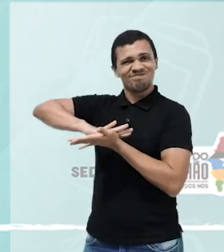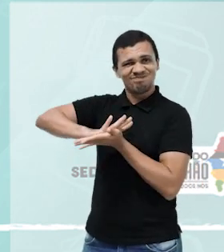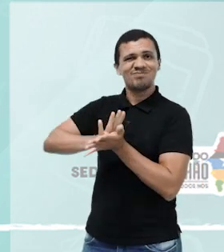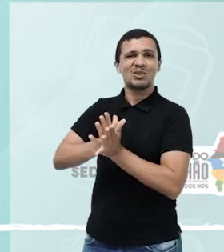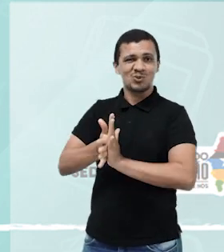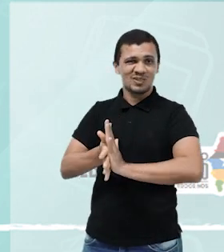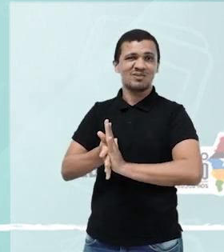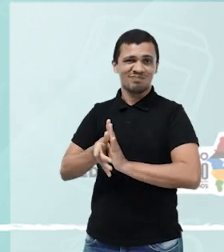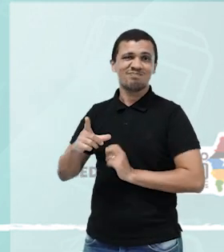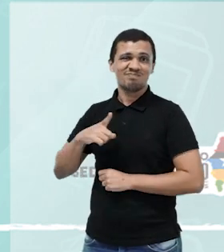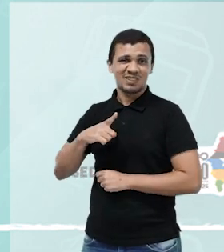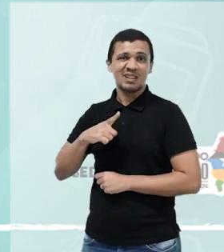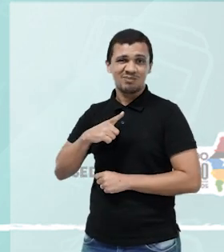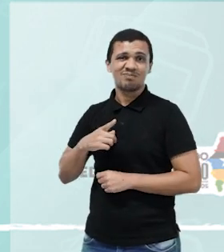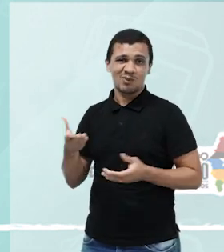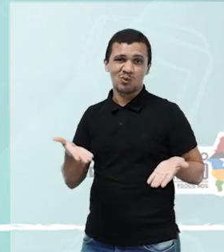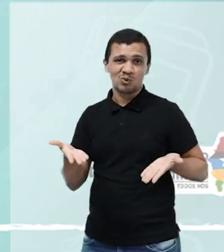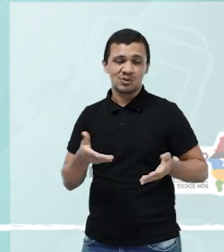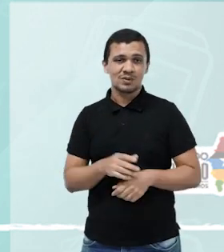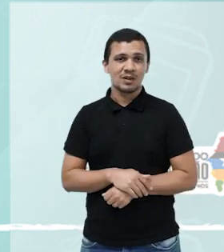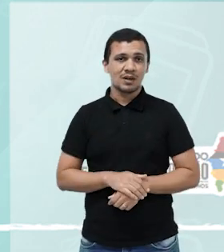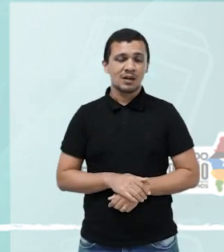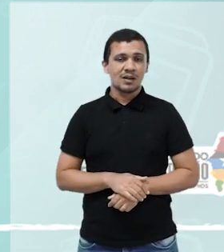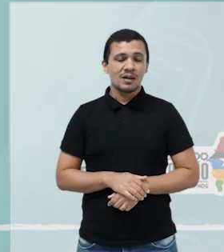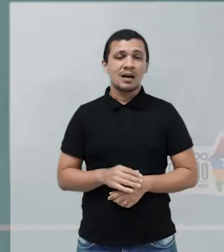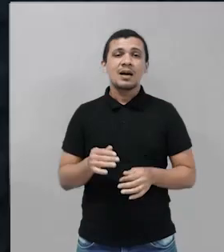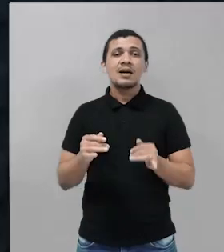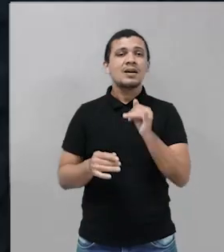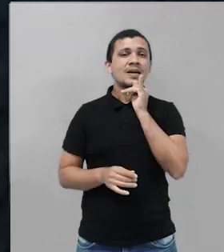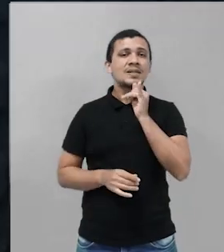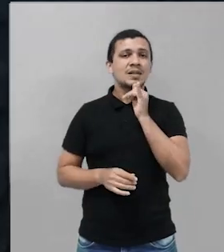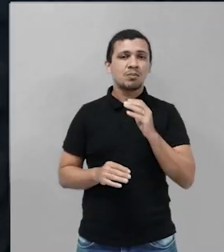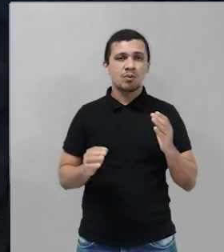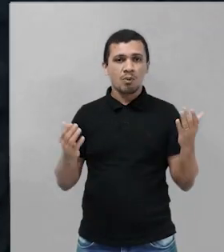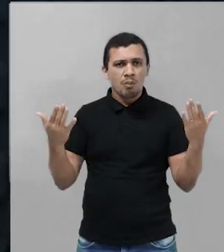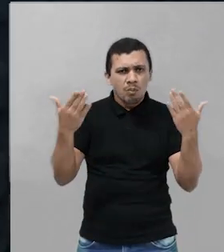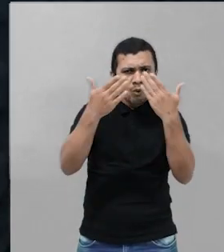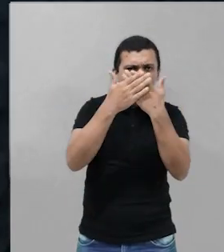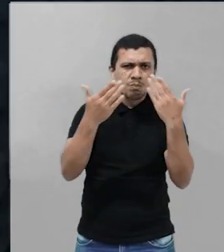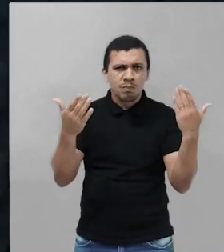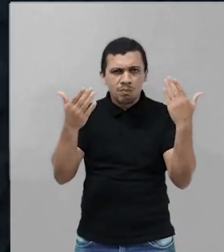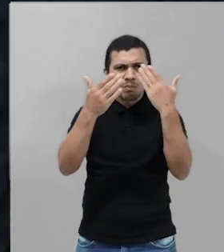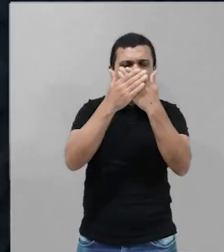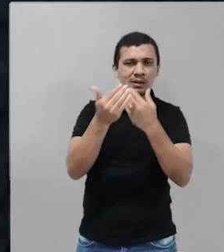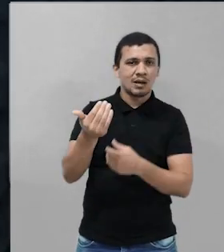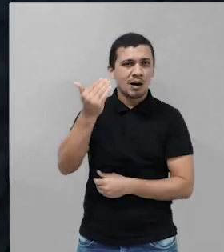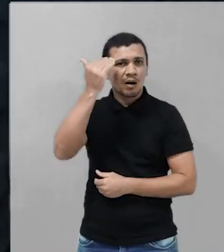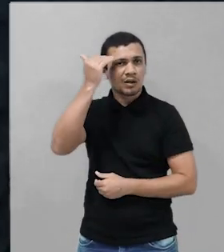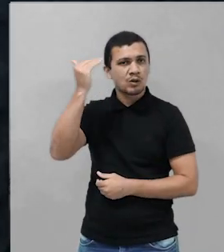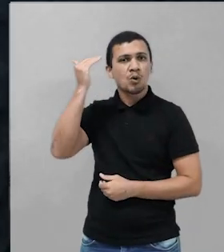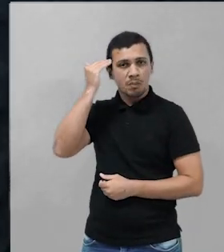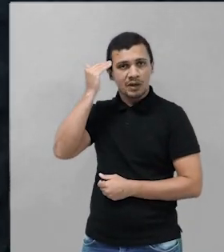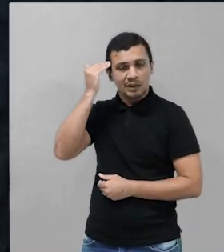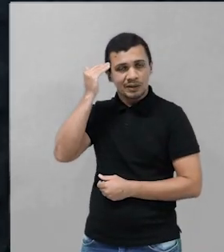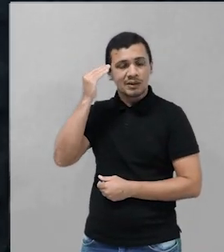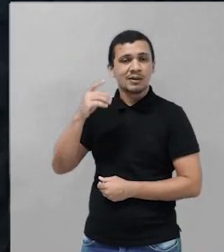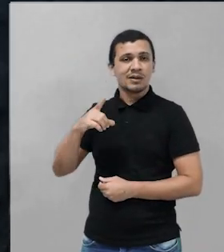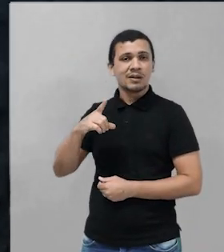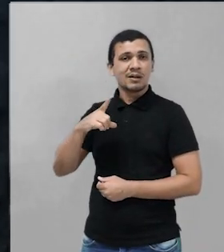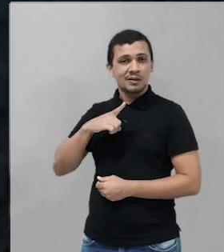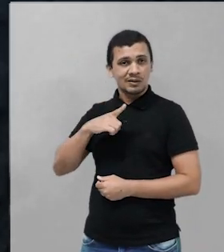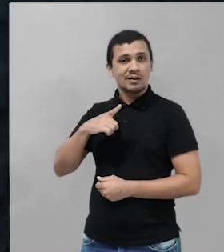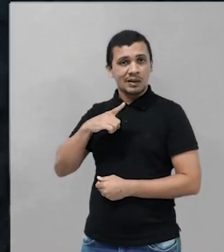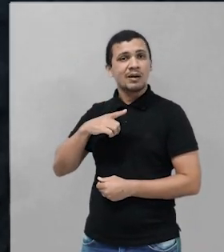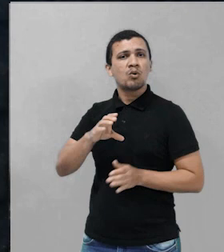simples. A Umbanda e o Candomblé, elas são baseadas nesse conceito. O Candomblé é,